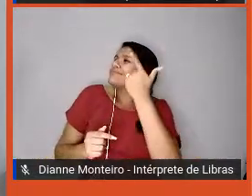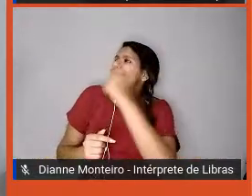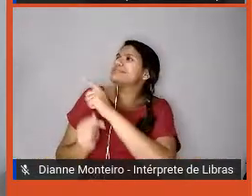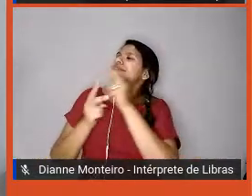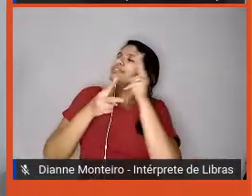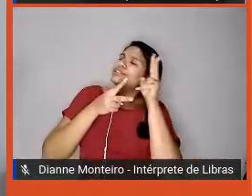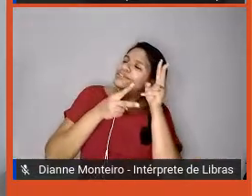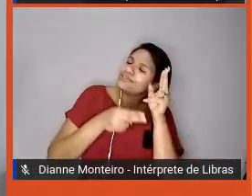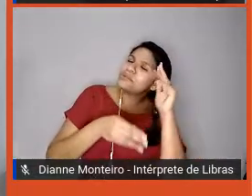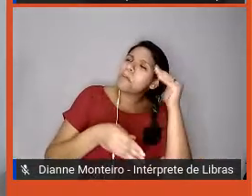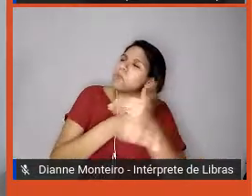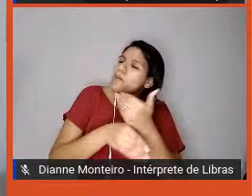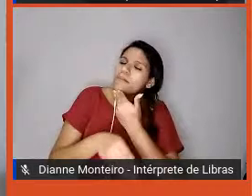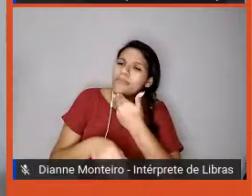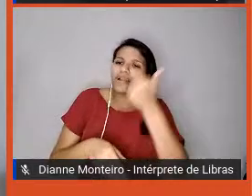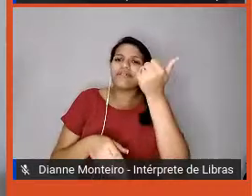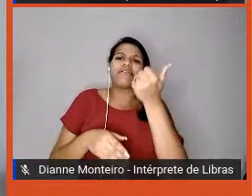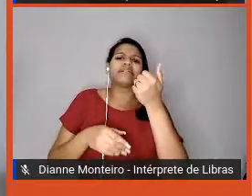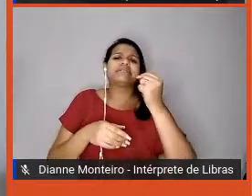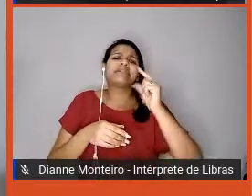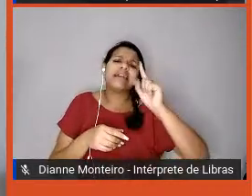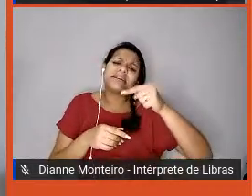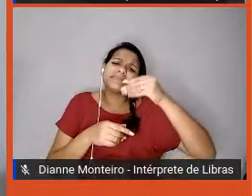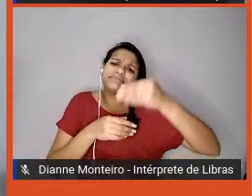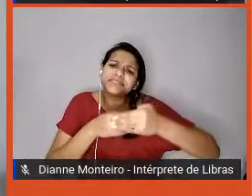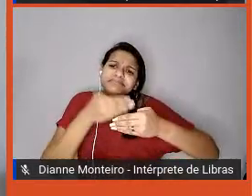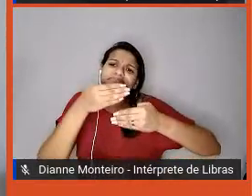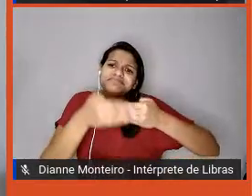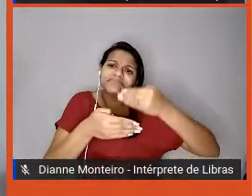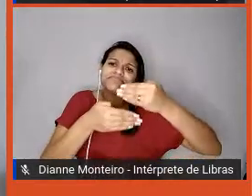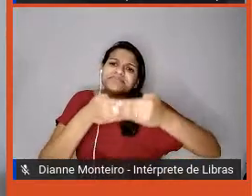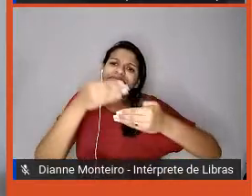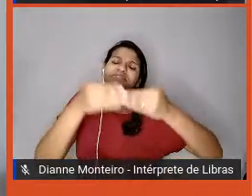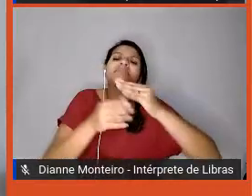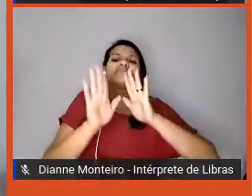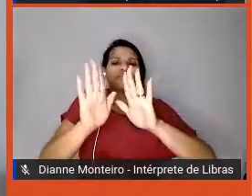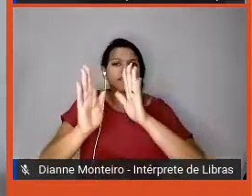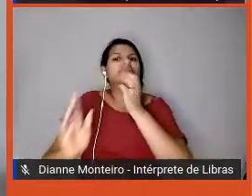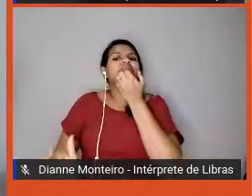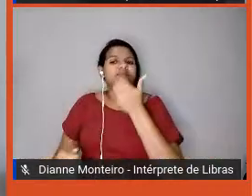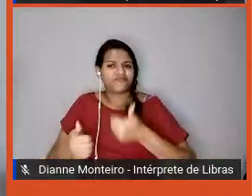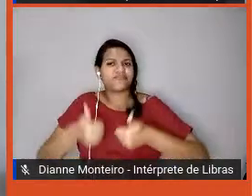muito a pena para todo mundo, para toda a empresa, para todos os indivíduos.